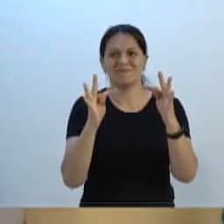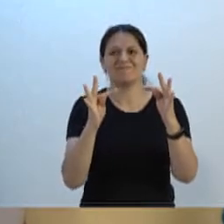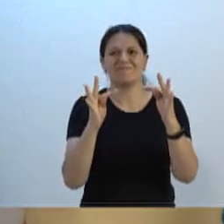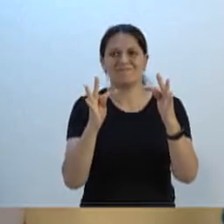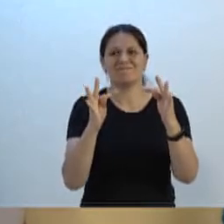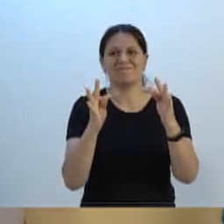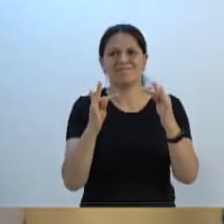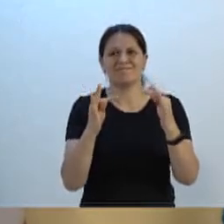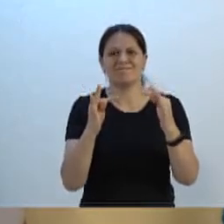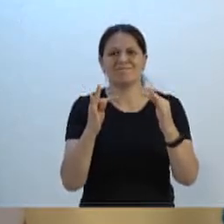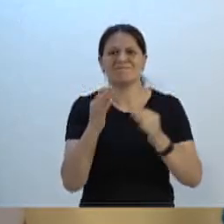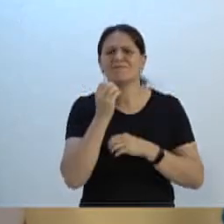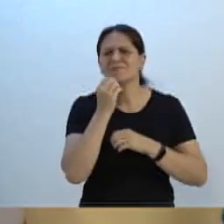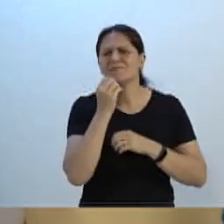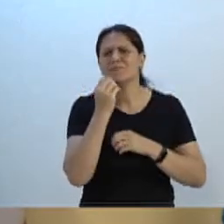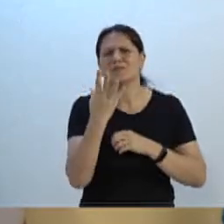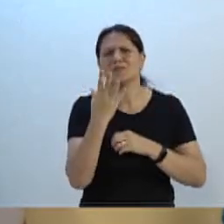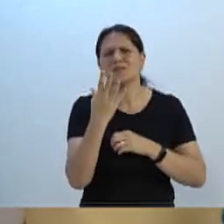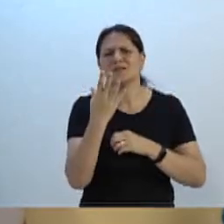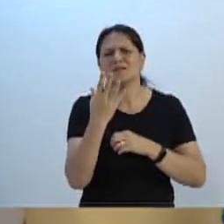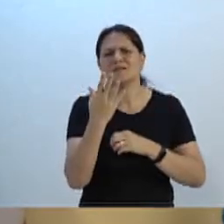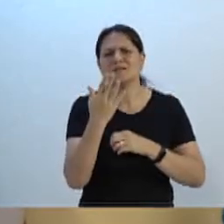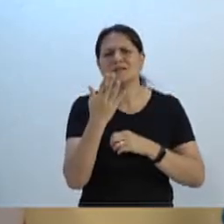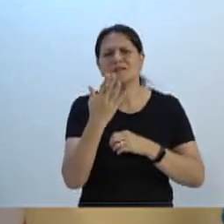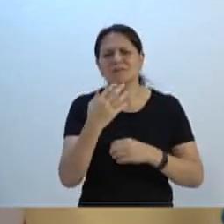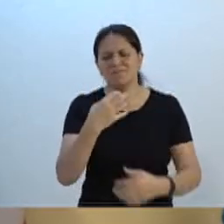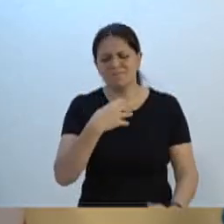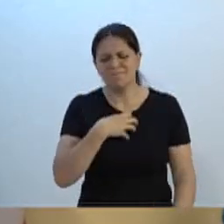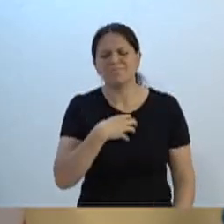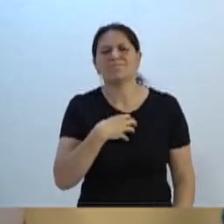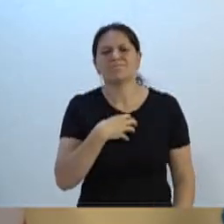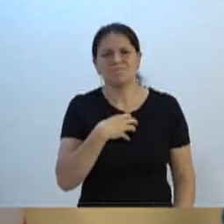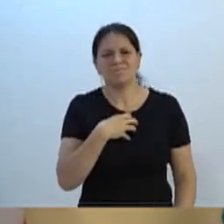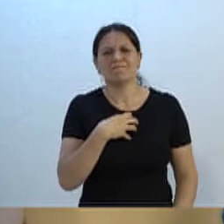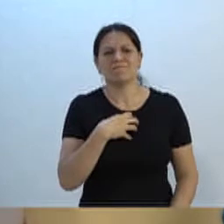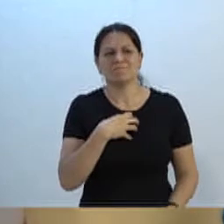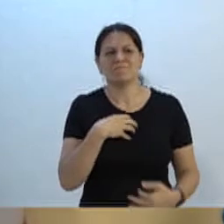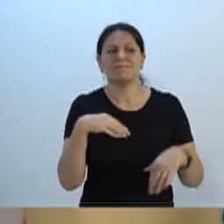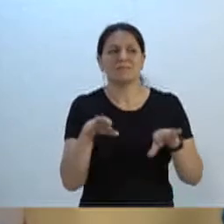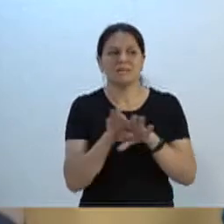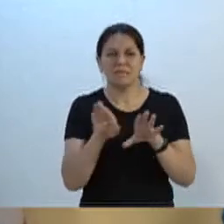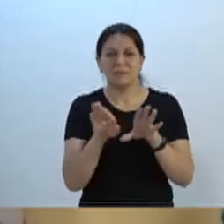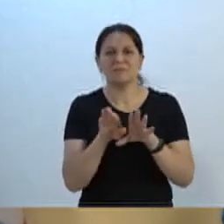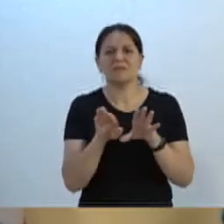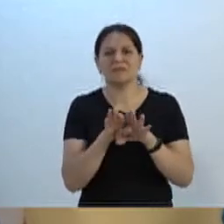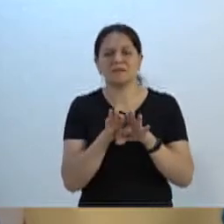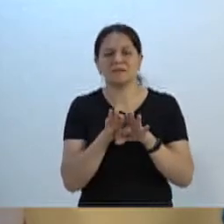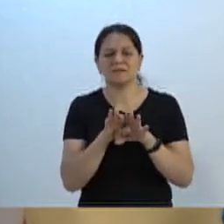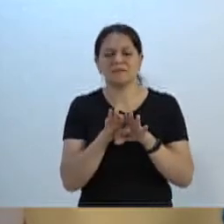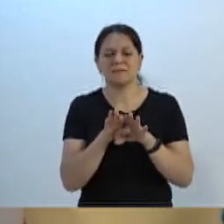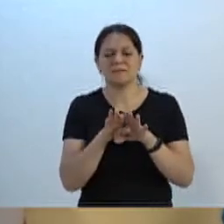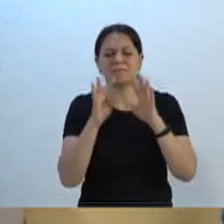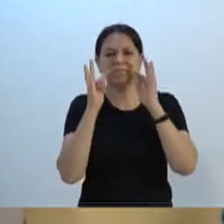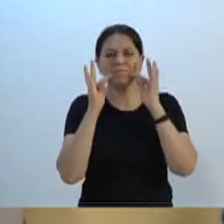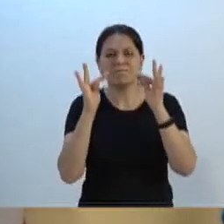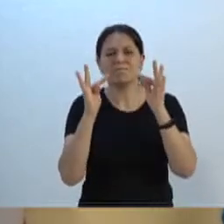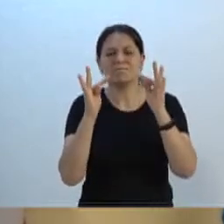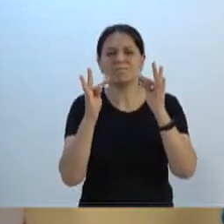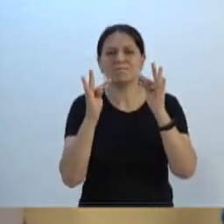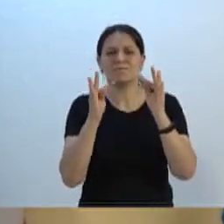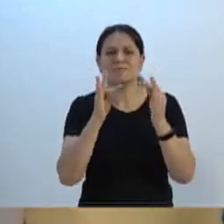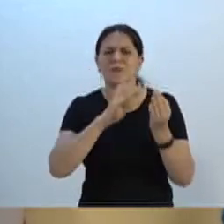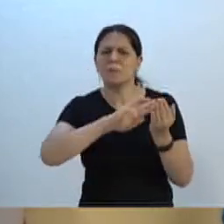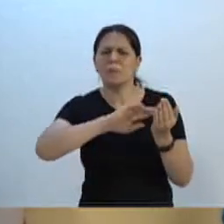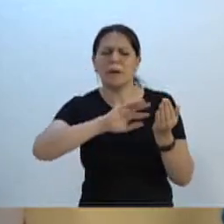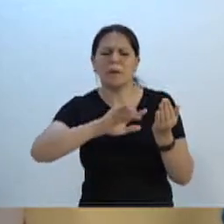de bondade que ela nos deixou e o legado de exemplos